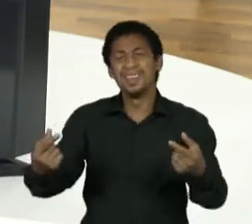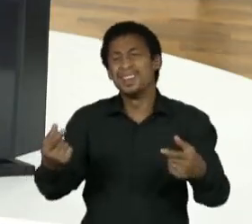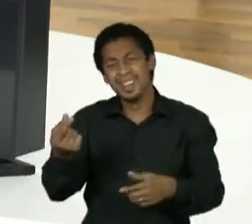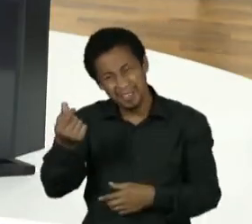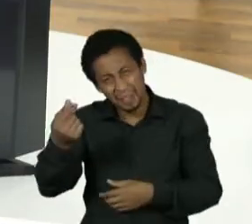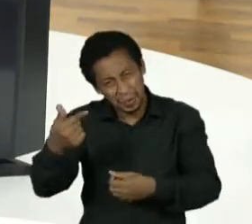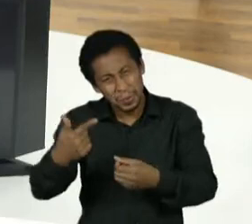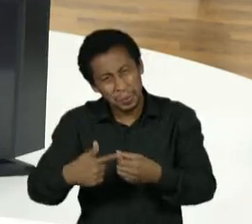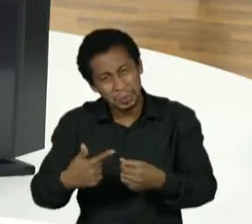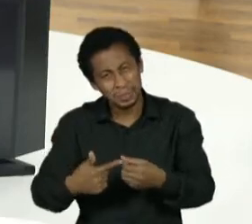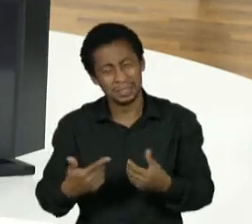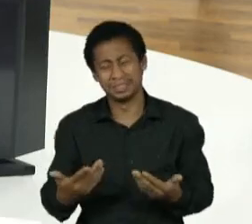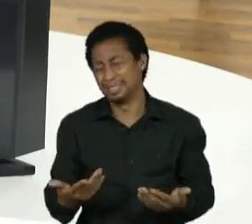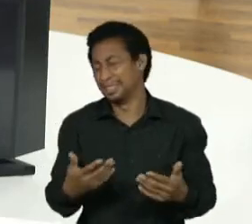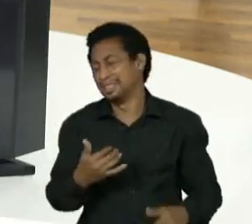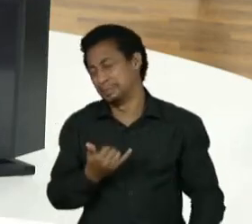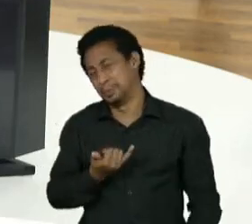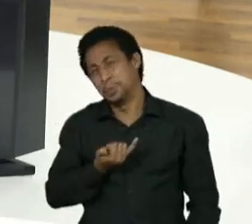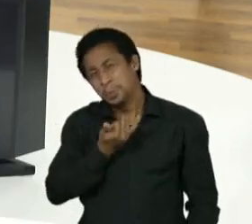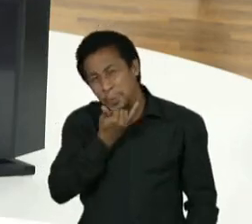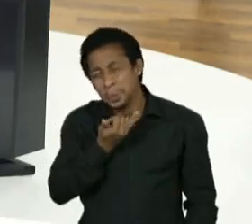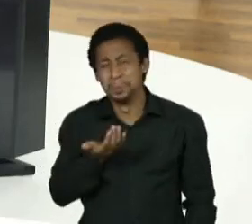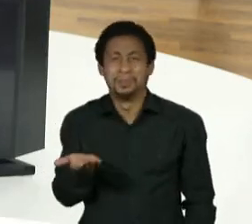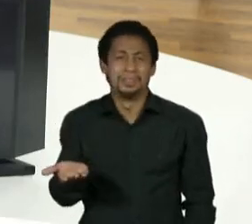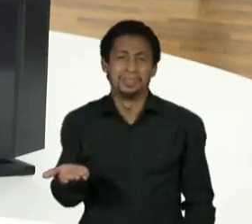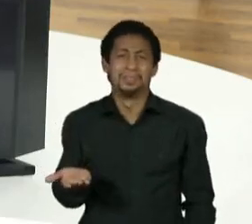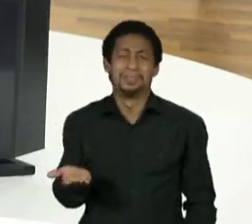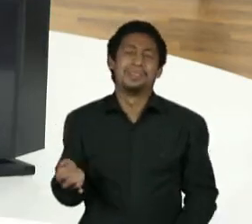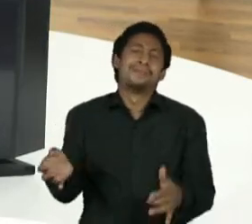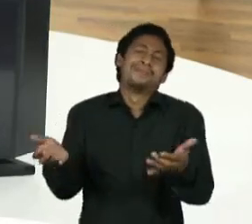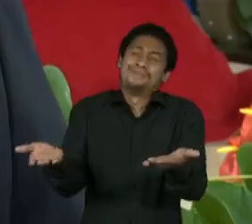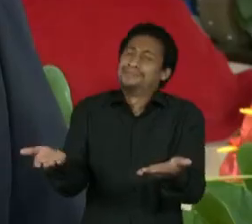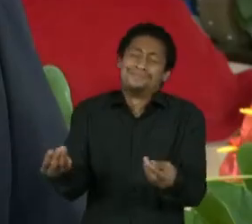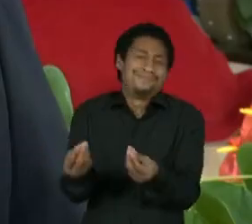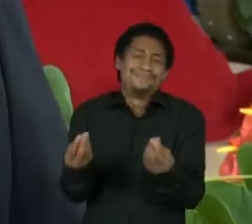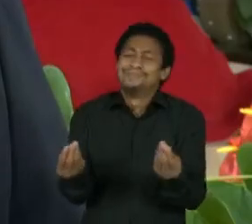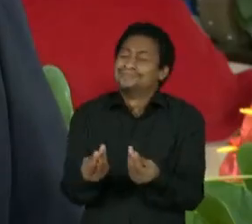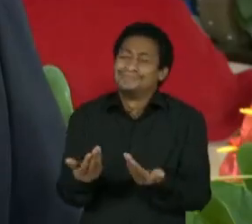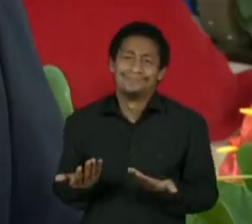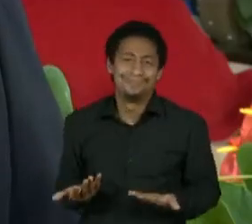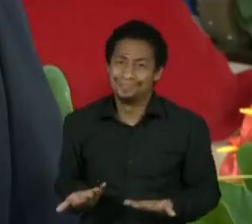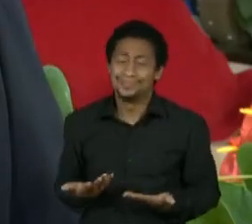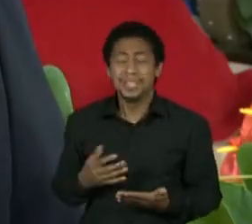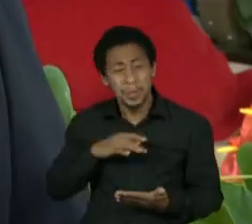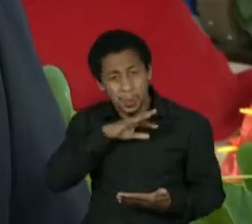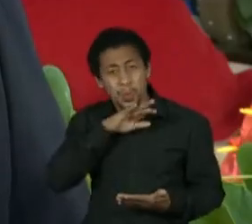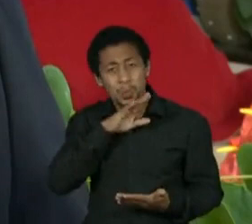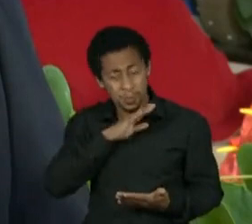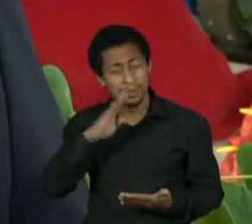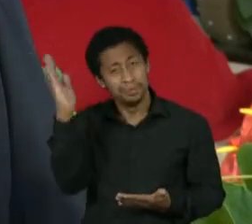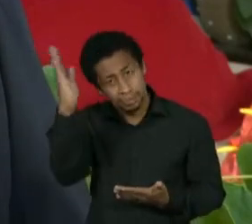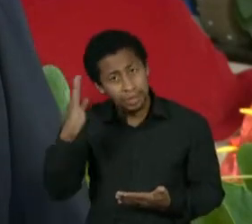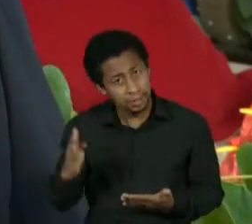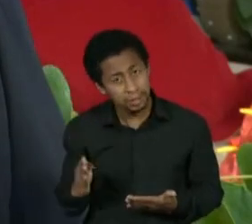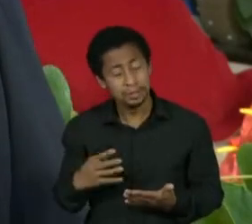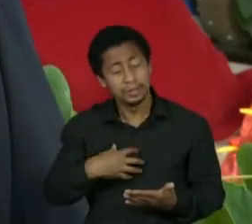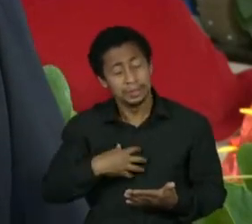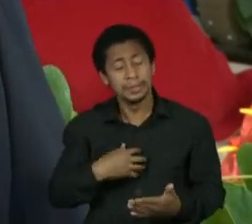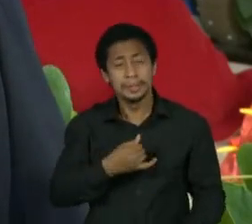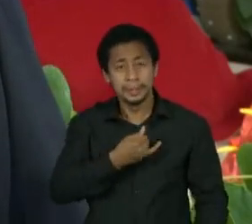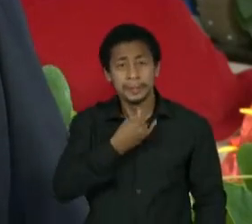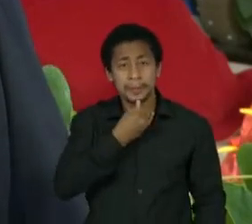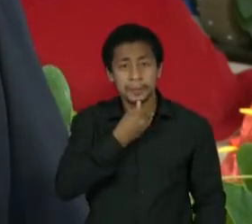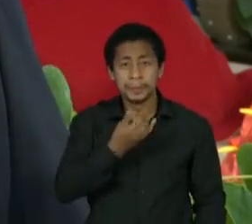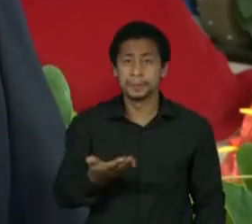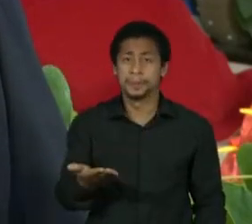de combustível. É de uma mediocridade enorme isso. Isso é muito ruim para o Brasil, nos deixa muito tristes.